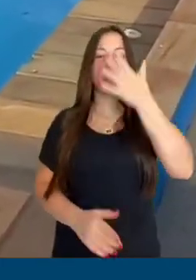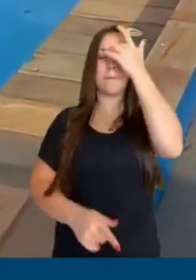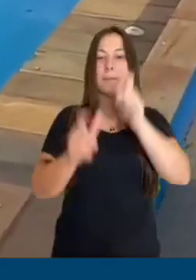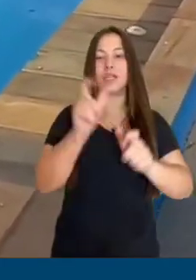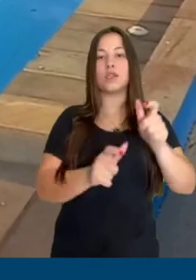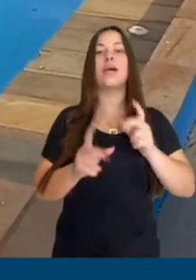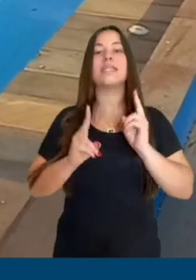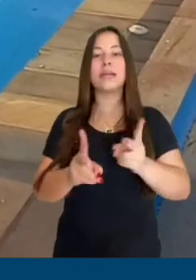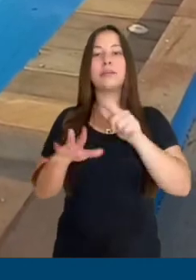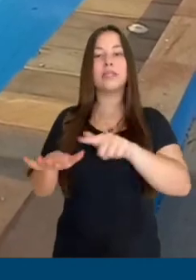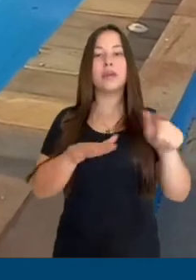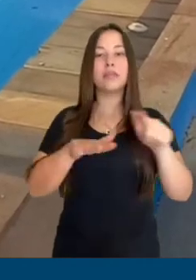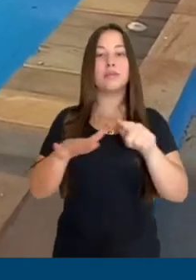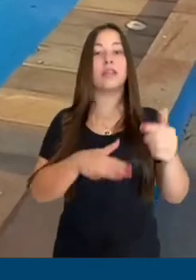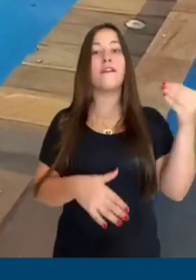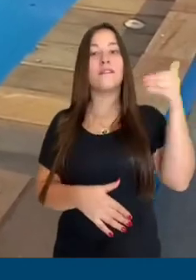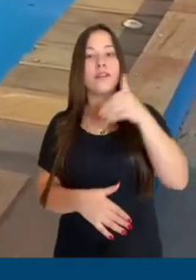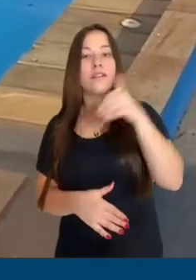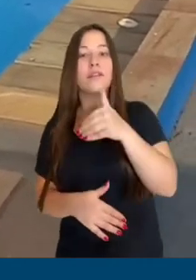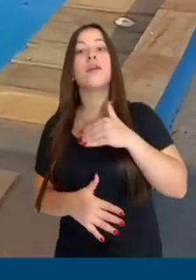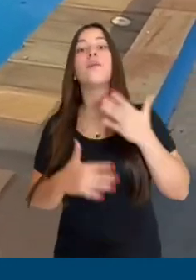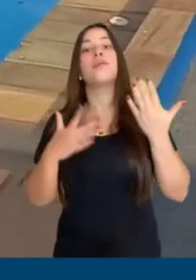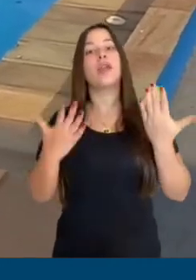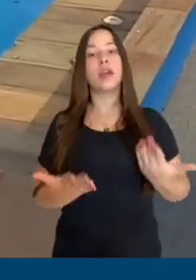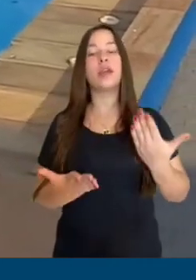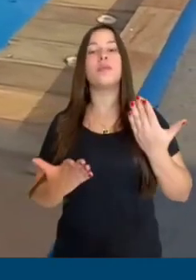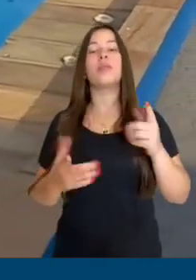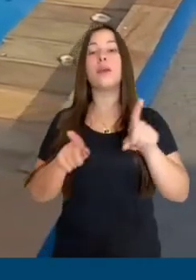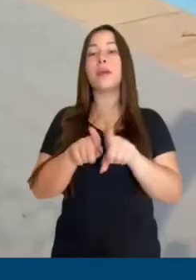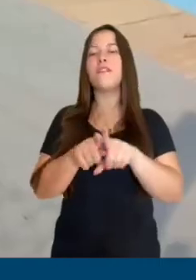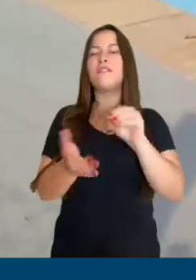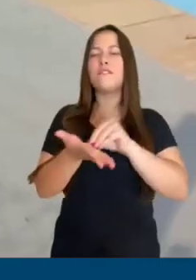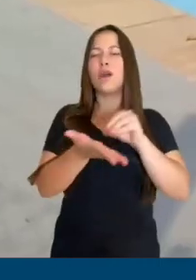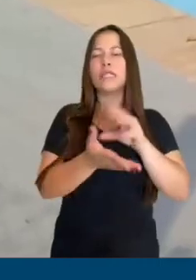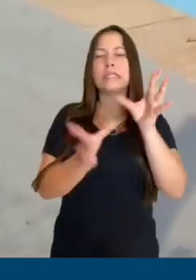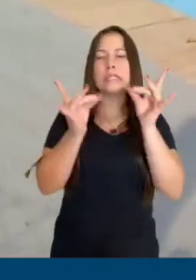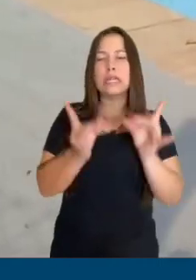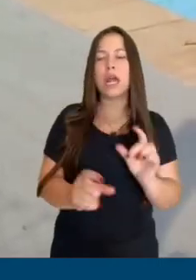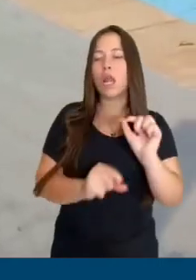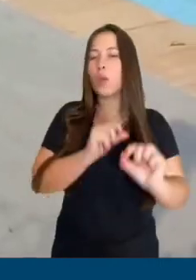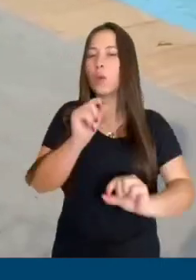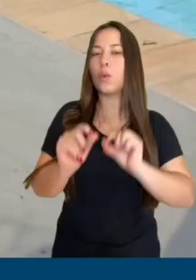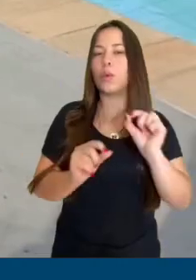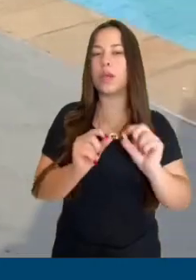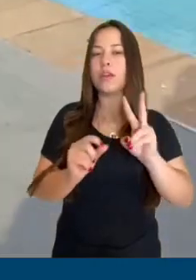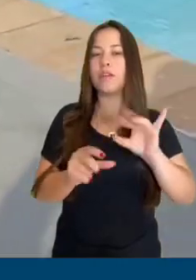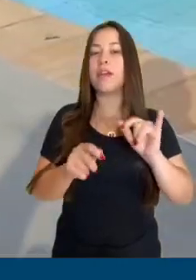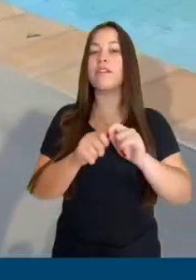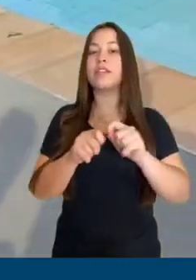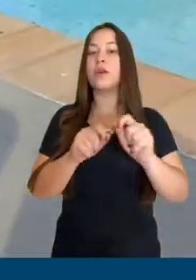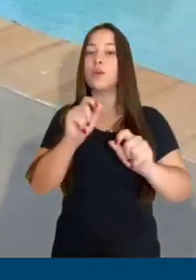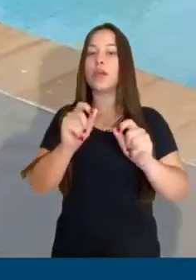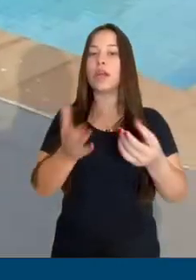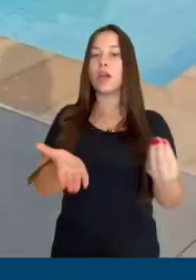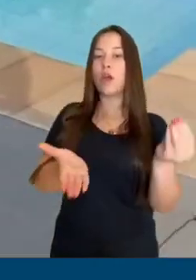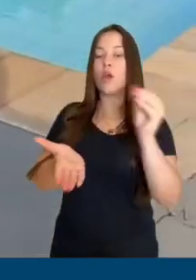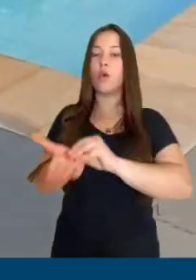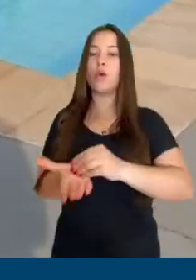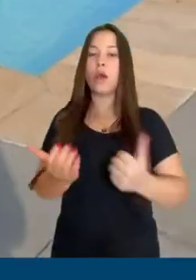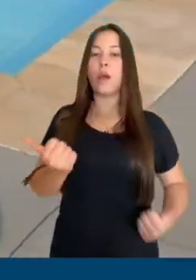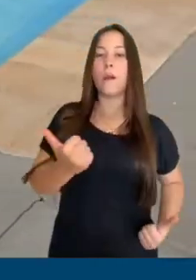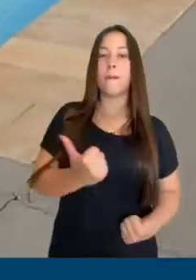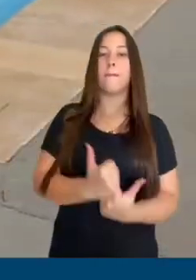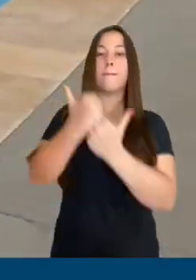de 600 pessoas todas as semanas nas suas aulas e atividades. Ainda falta um pequeno detalhe que será feito na sequência, que é a